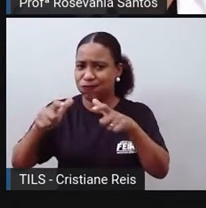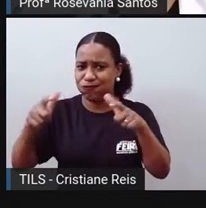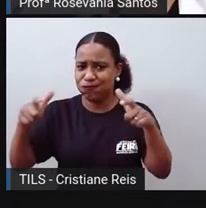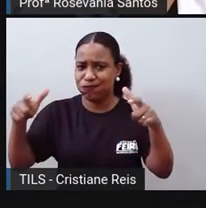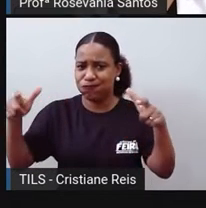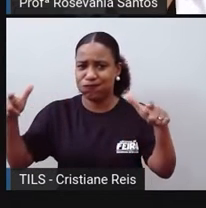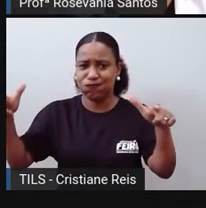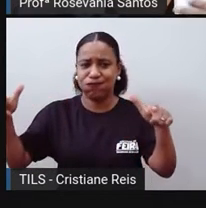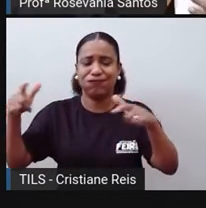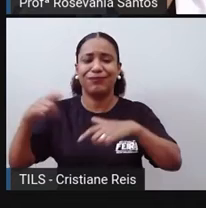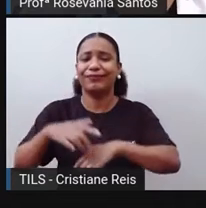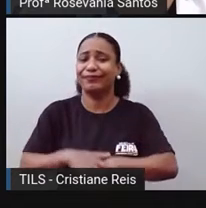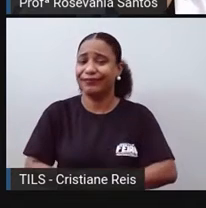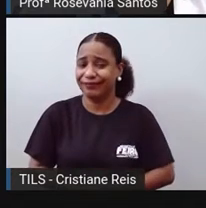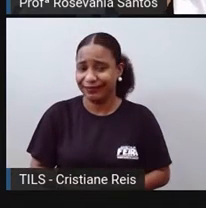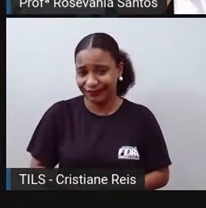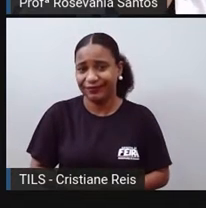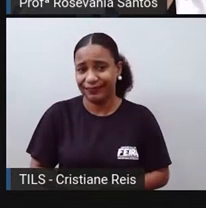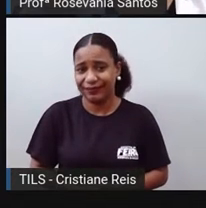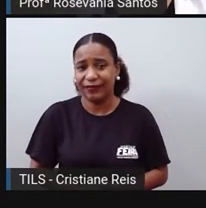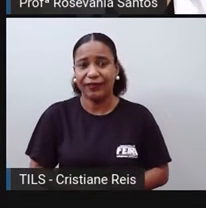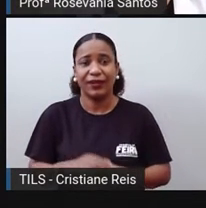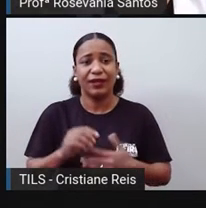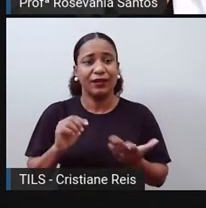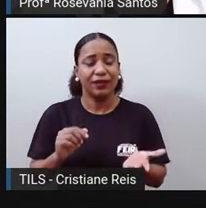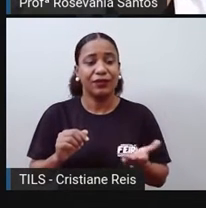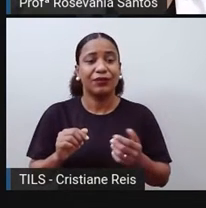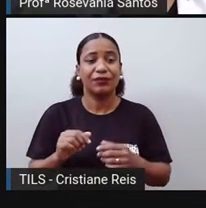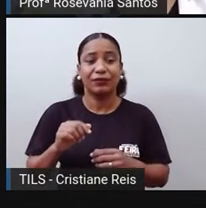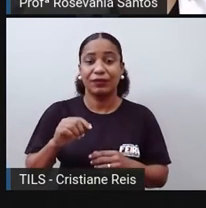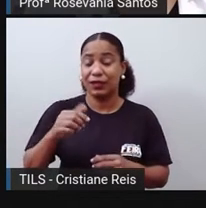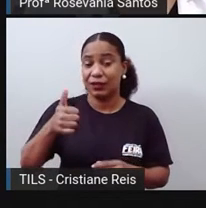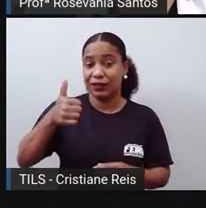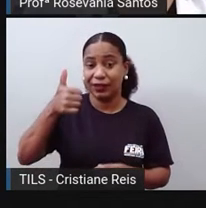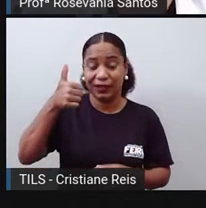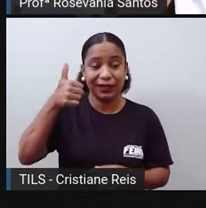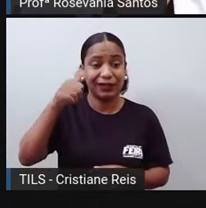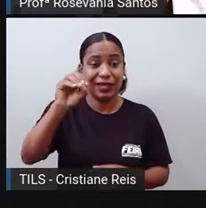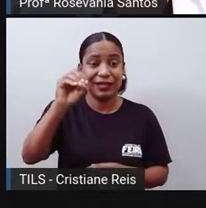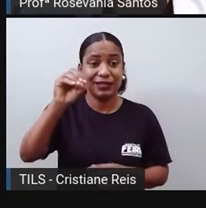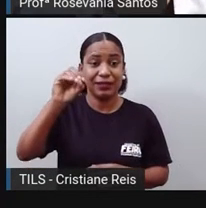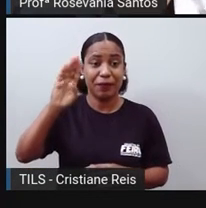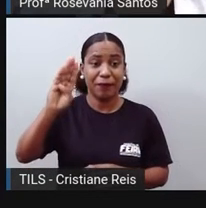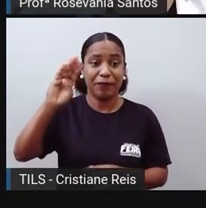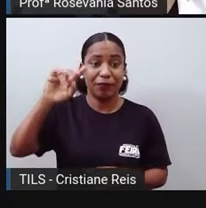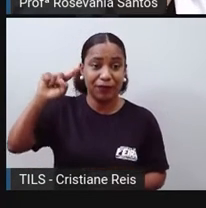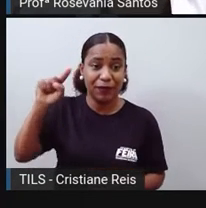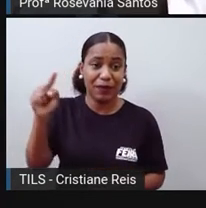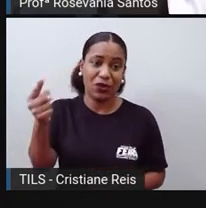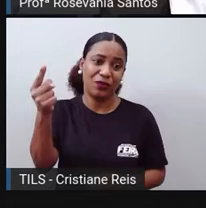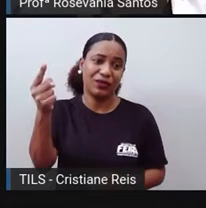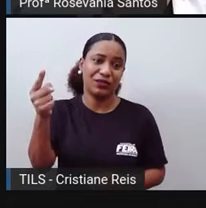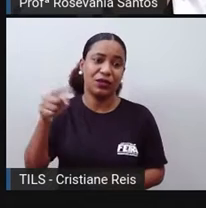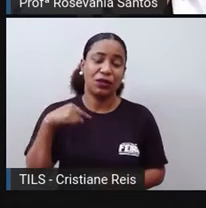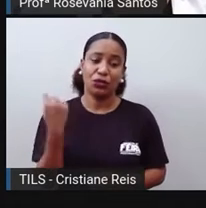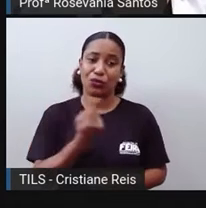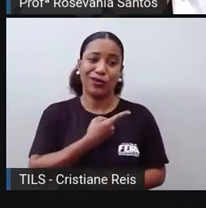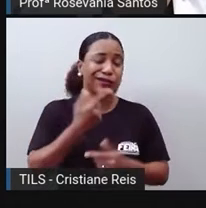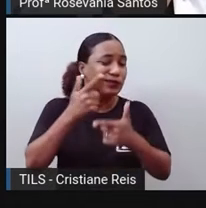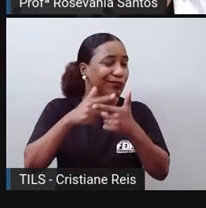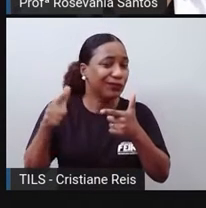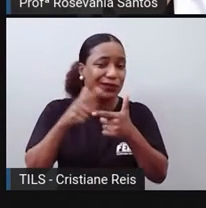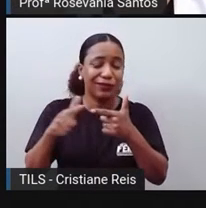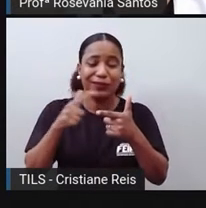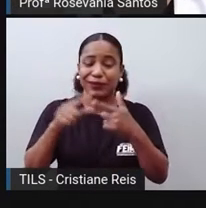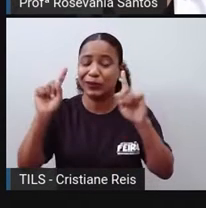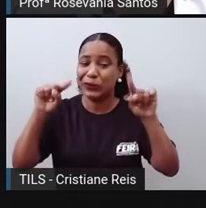Acredita-se que se a gente atingir, né? O patamar de quase 10 bilhões, vão ter muito mais problemas do que o que a gente já tem